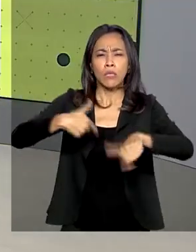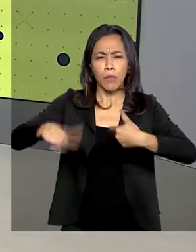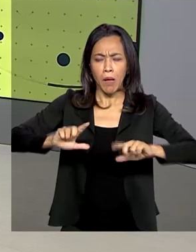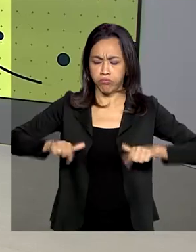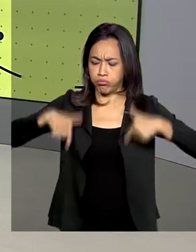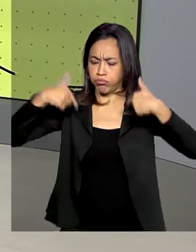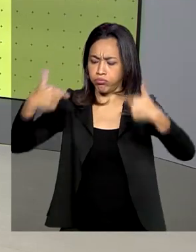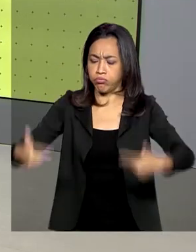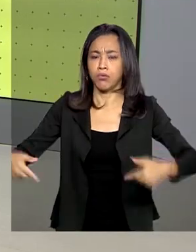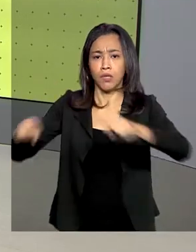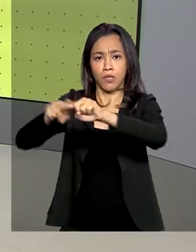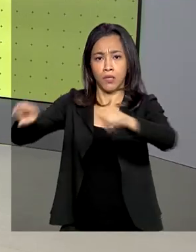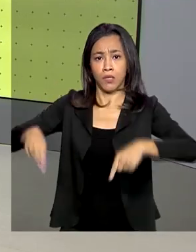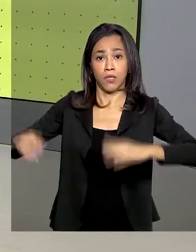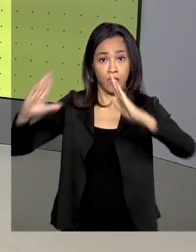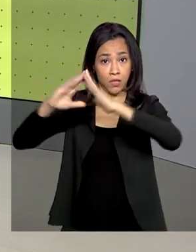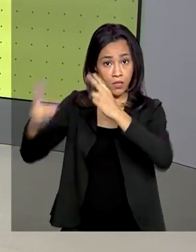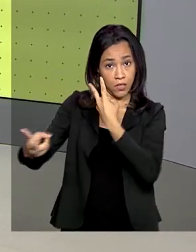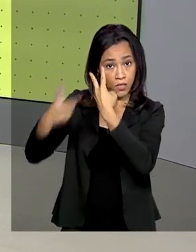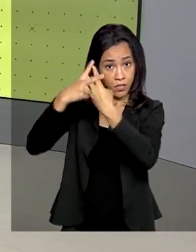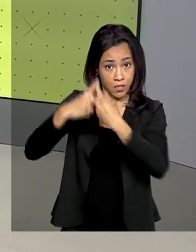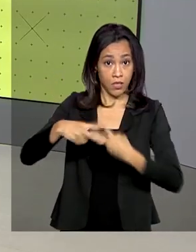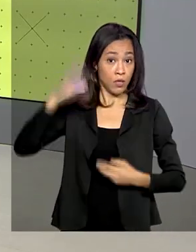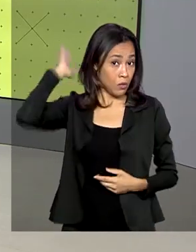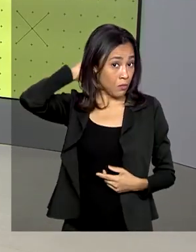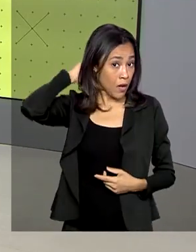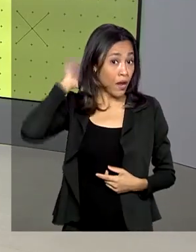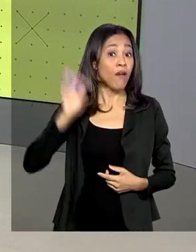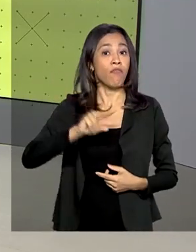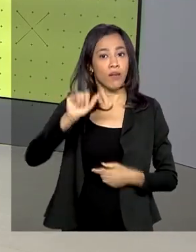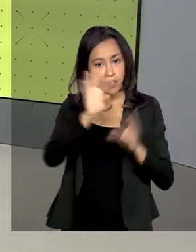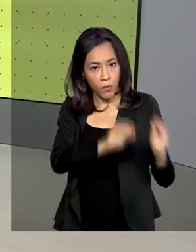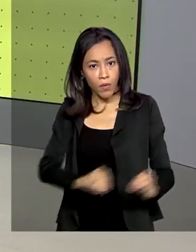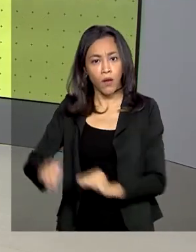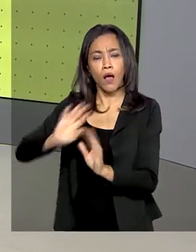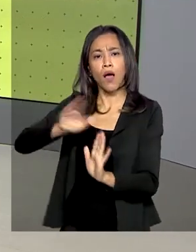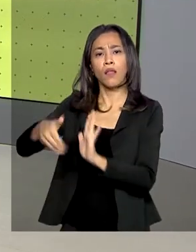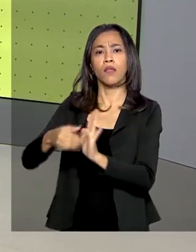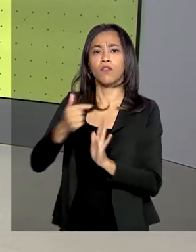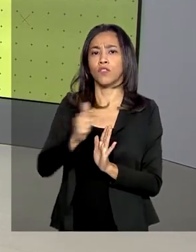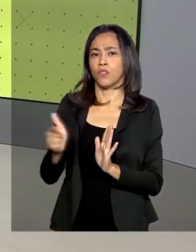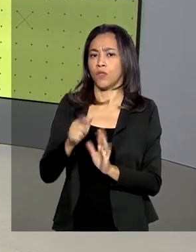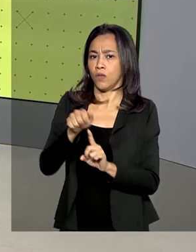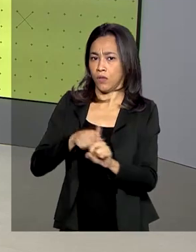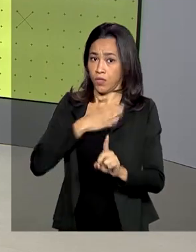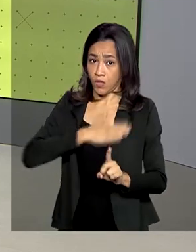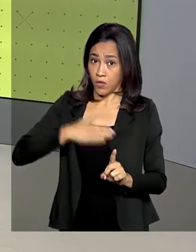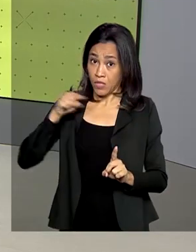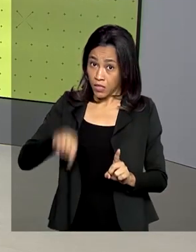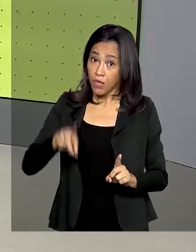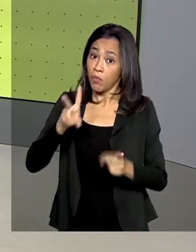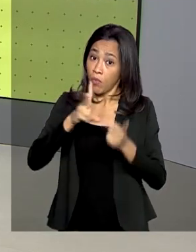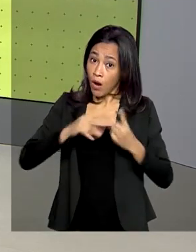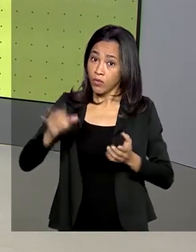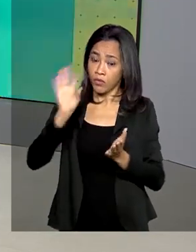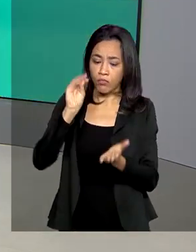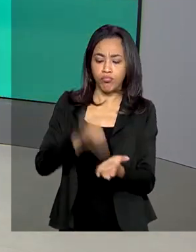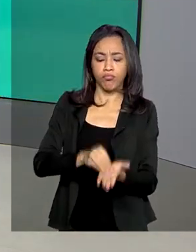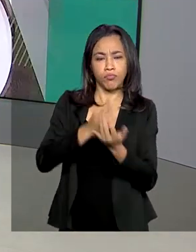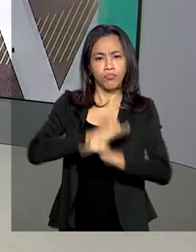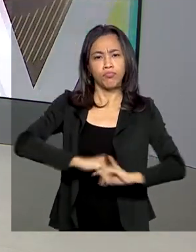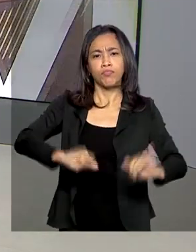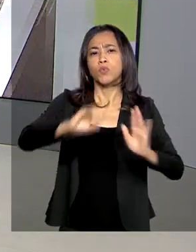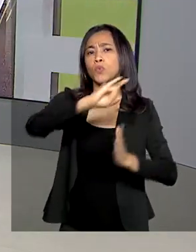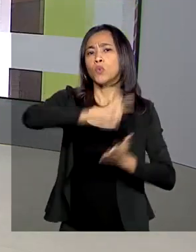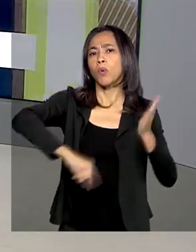Pará vai ser prorrogada até o dia 22 de agosto. O anúncio veio com a publicação no Diário Oficial de uma portaria do